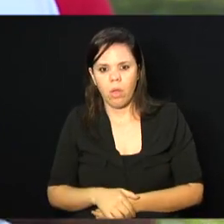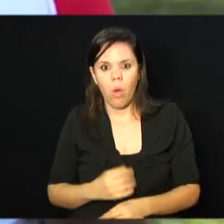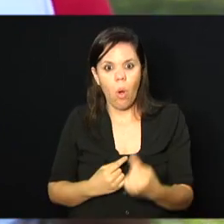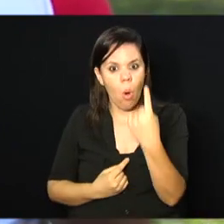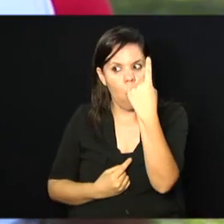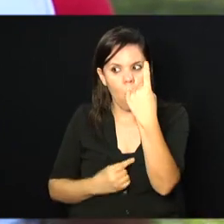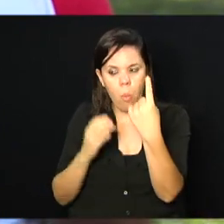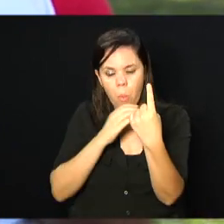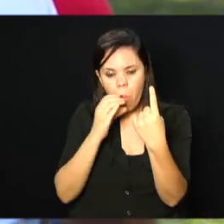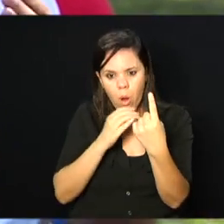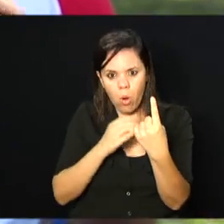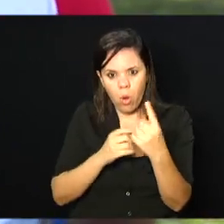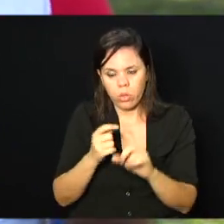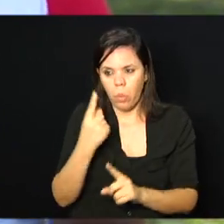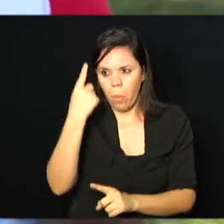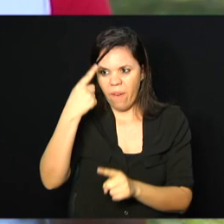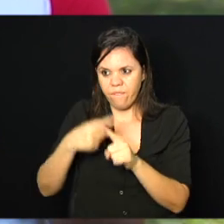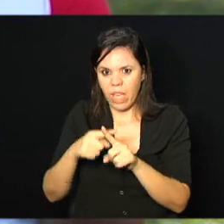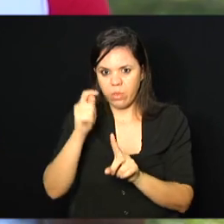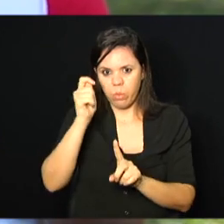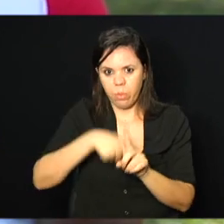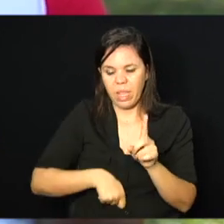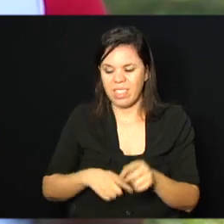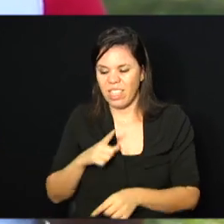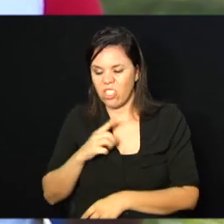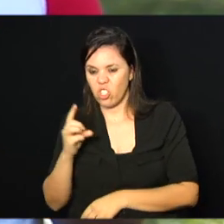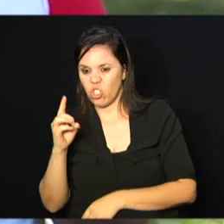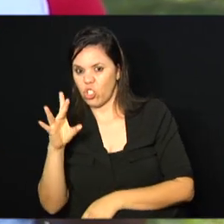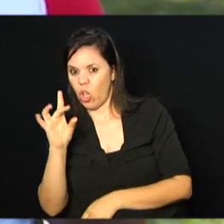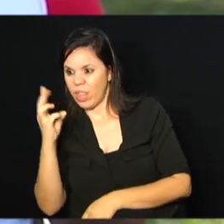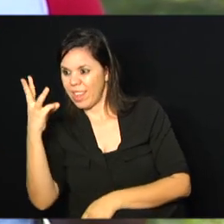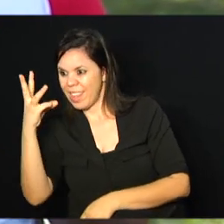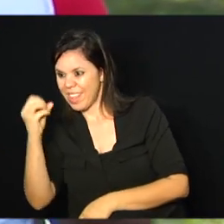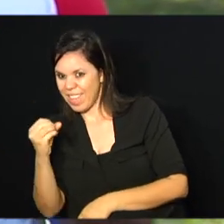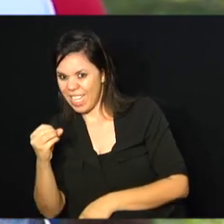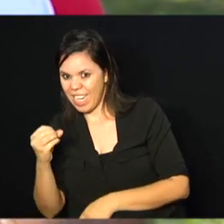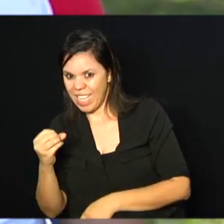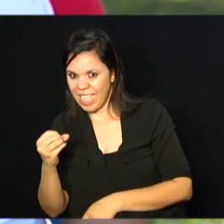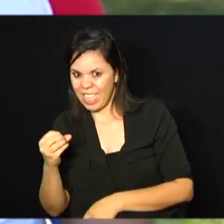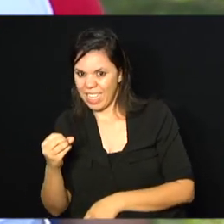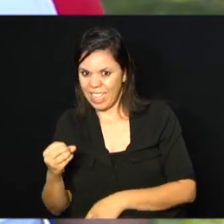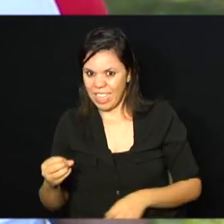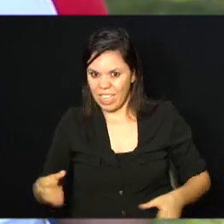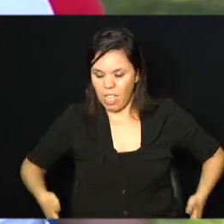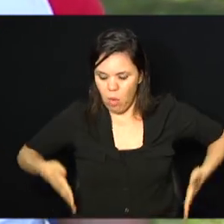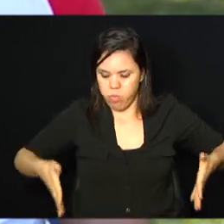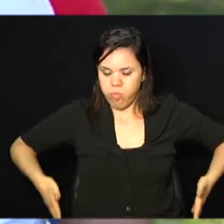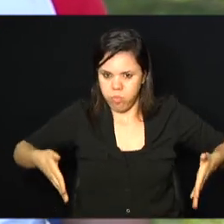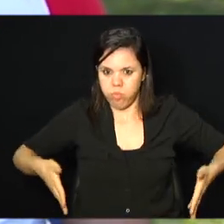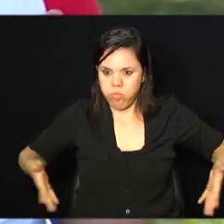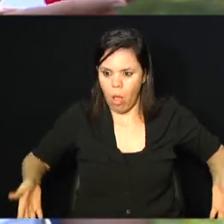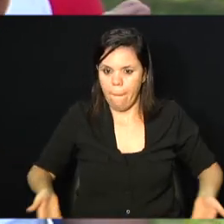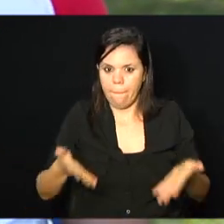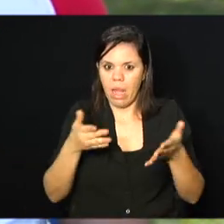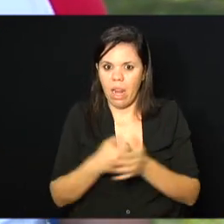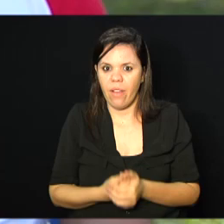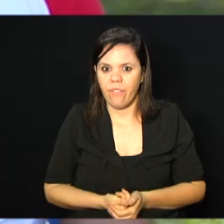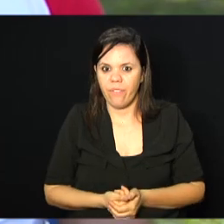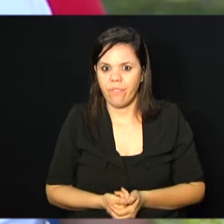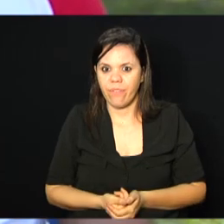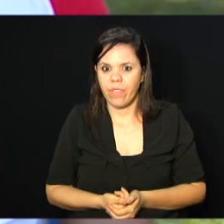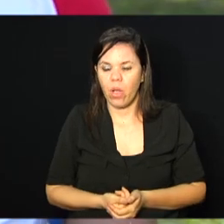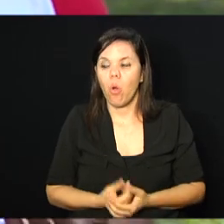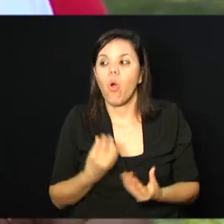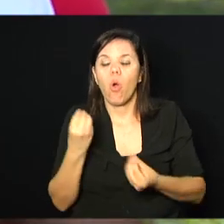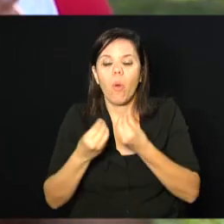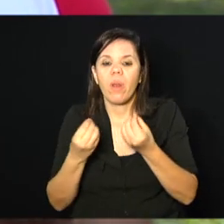A gente tem 30 triciclos. Para a gente levar todas as crianças de uma instituição, a gente ia ter que muitas corridas. Então, foi a ideia do